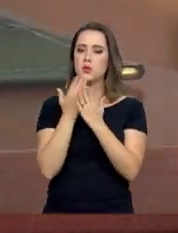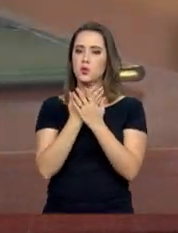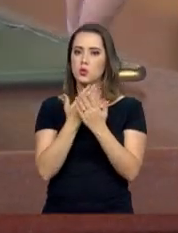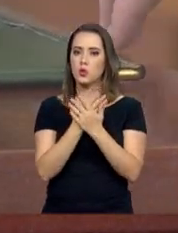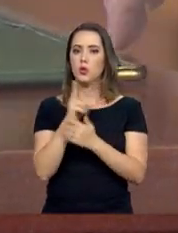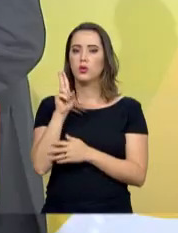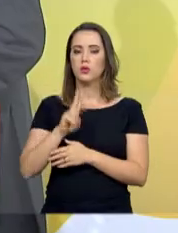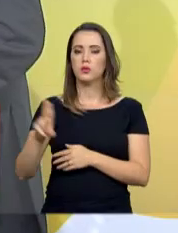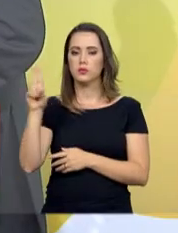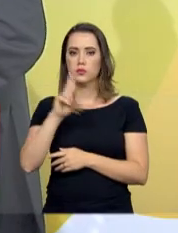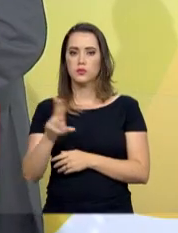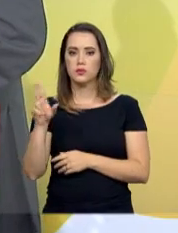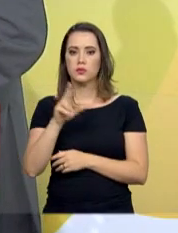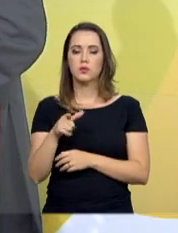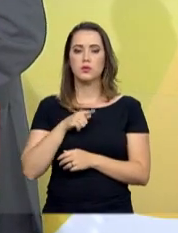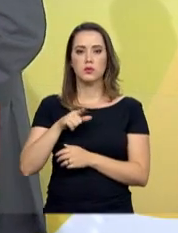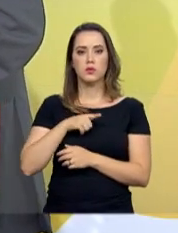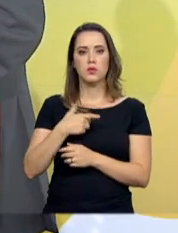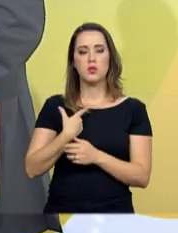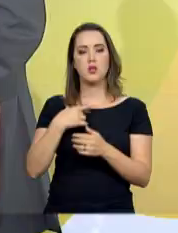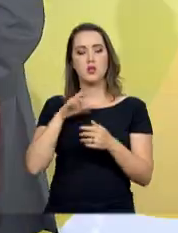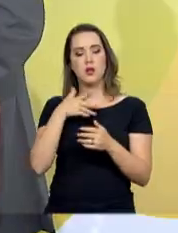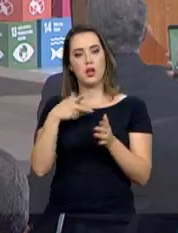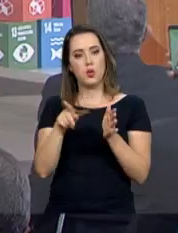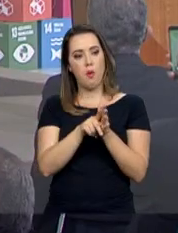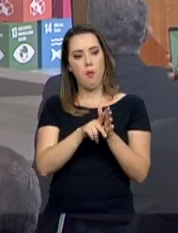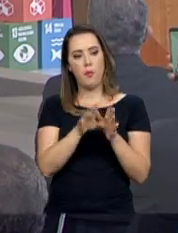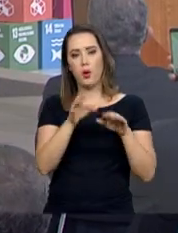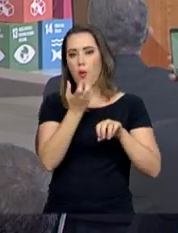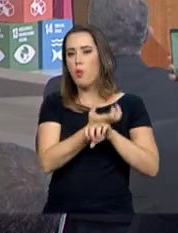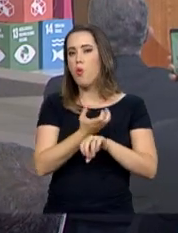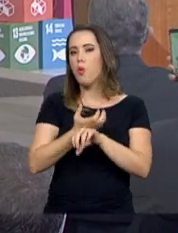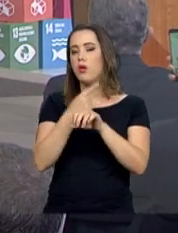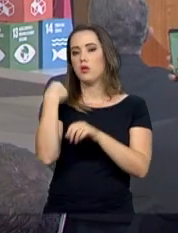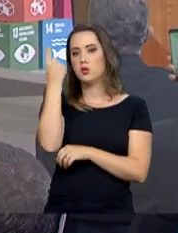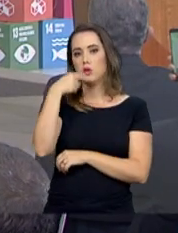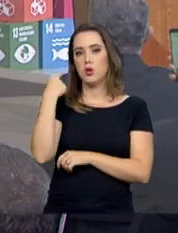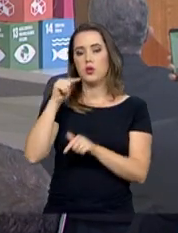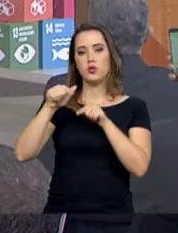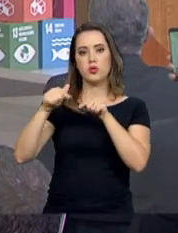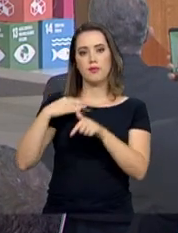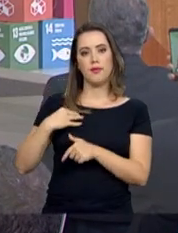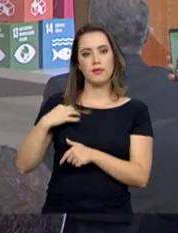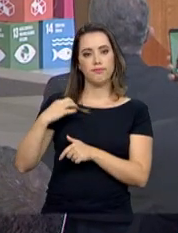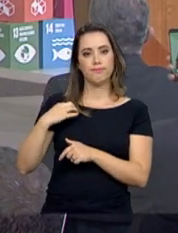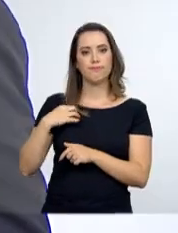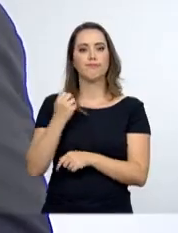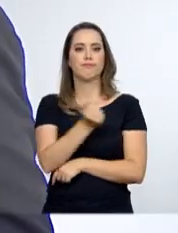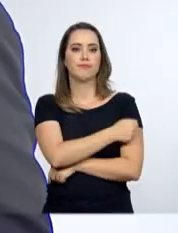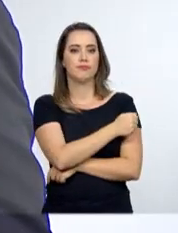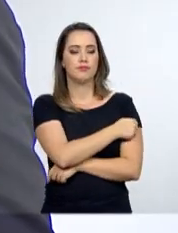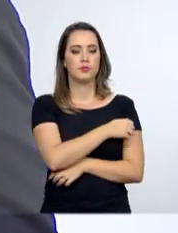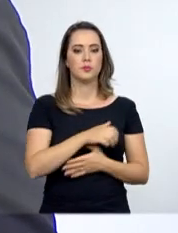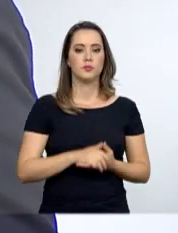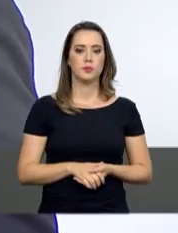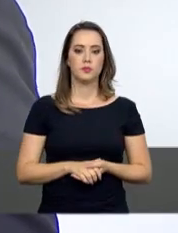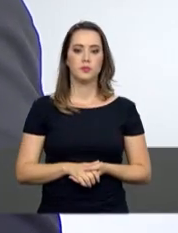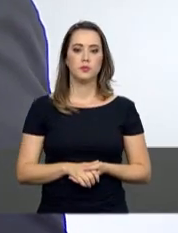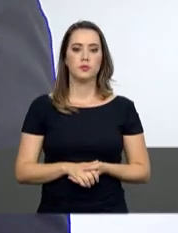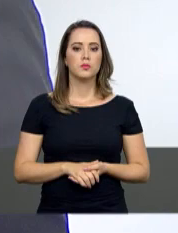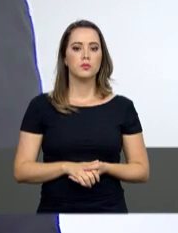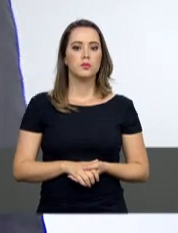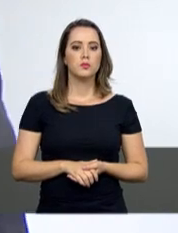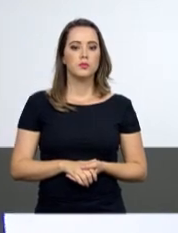universidades computem nos currículos acadêmicos as horas de trabalho voluntário dos alunos. Mais do que